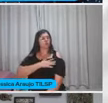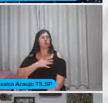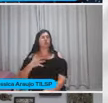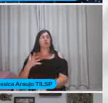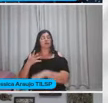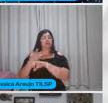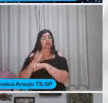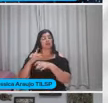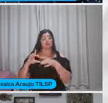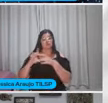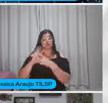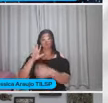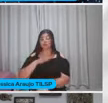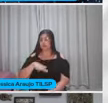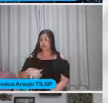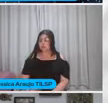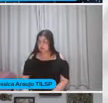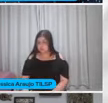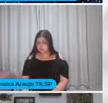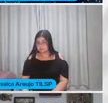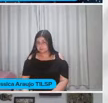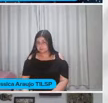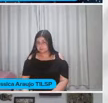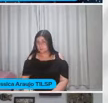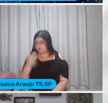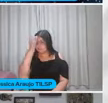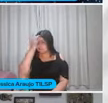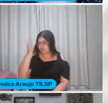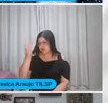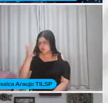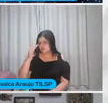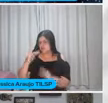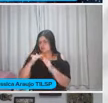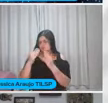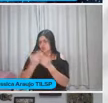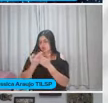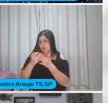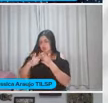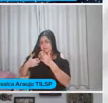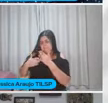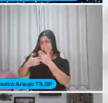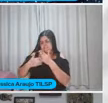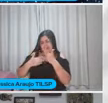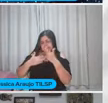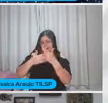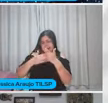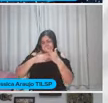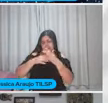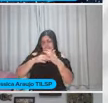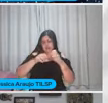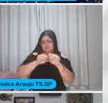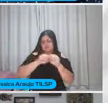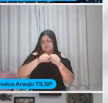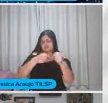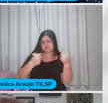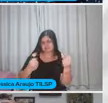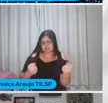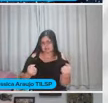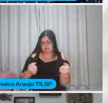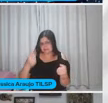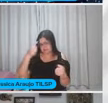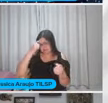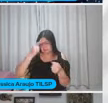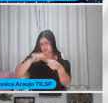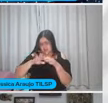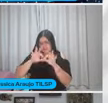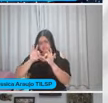crianças Será que é fácil na escola A gente romper Essas caixinhas Esses feudos? Pensando aí na